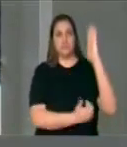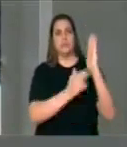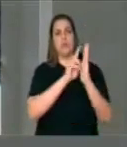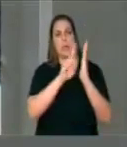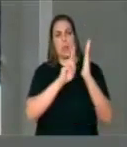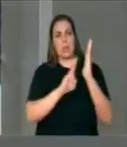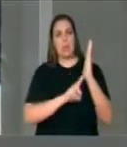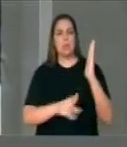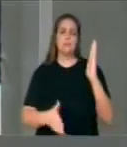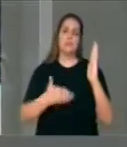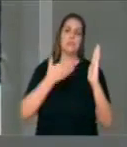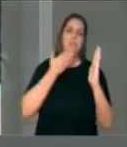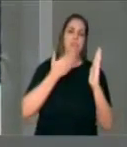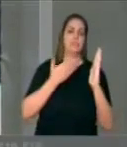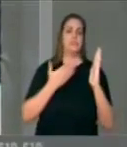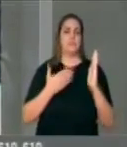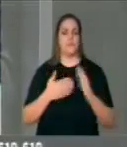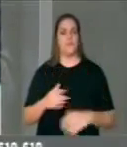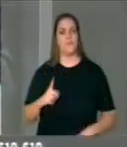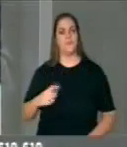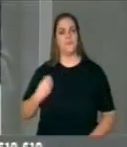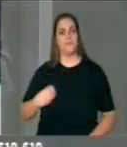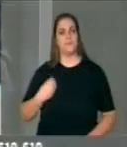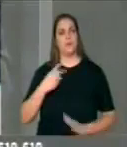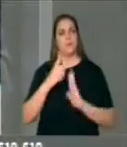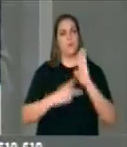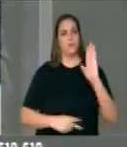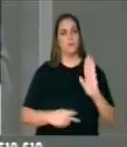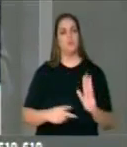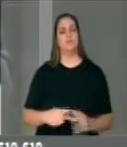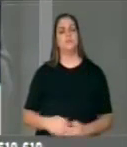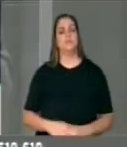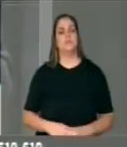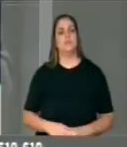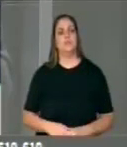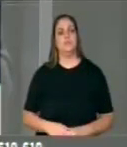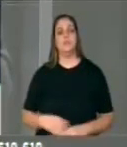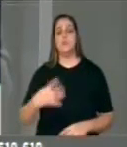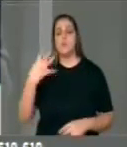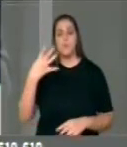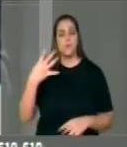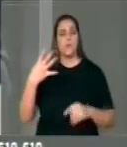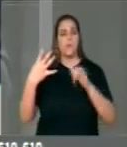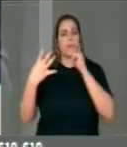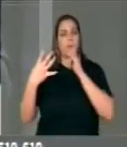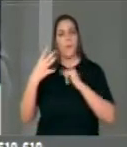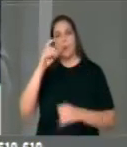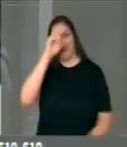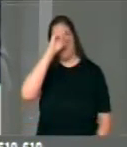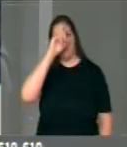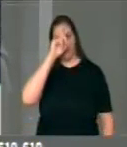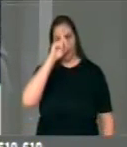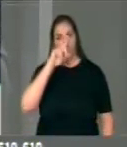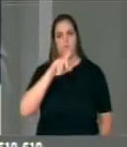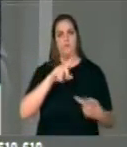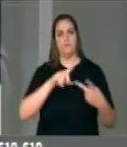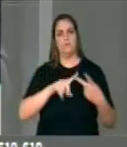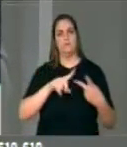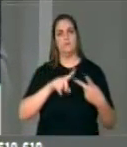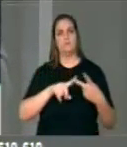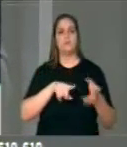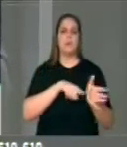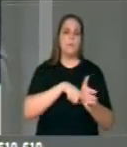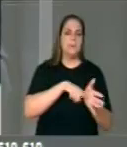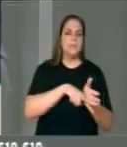vários itens do projeto quatro itens estão aqui hospitais, ações de